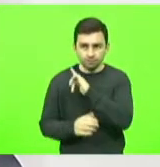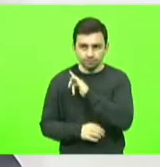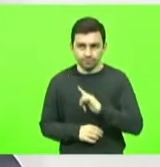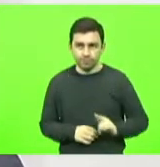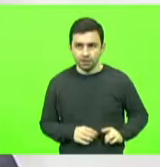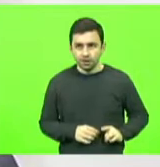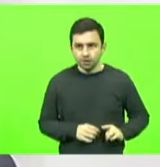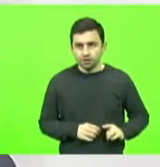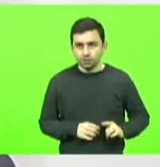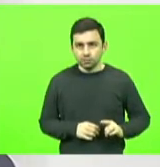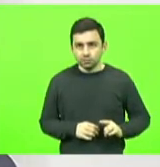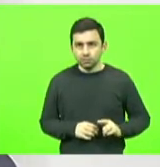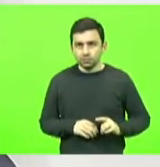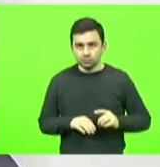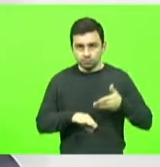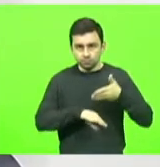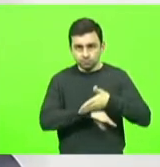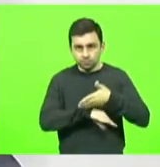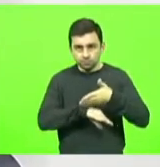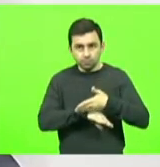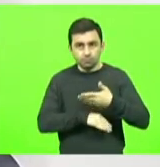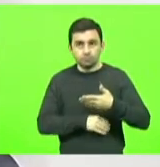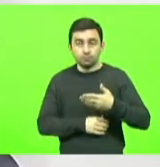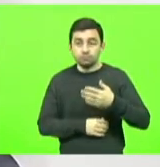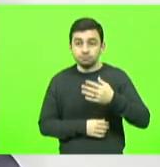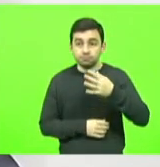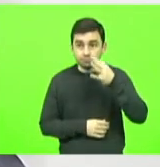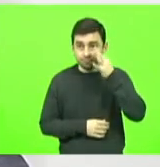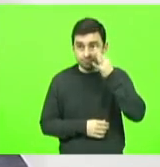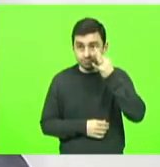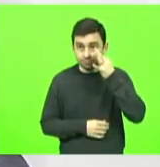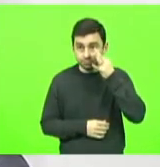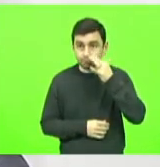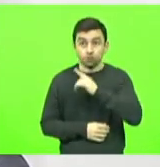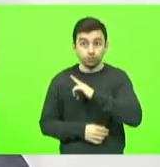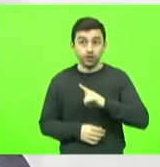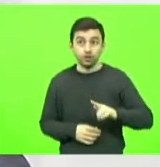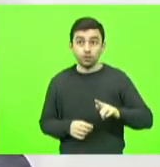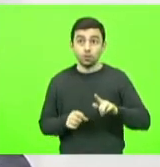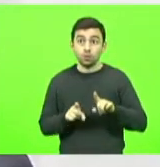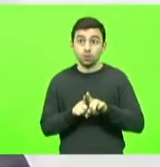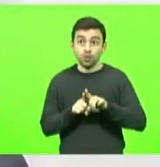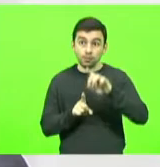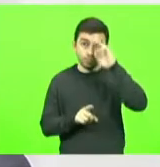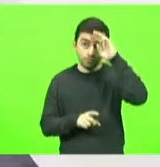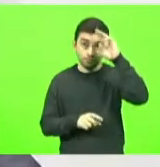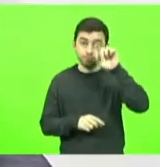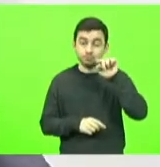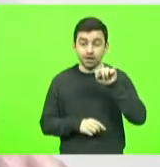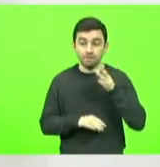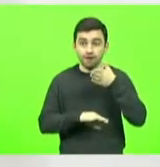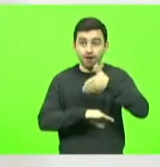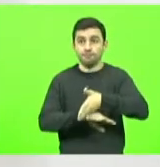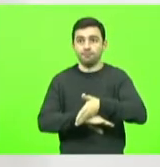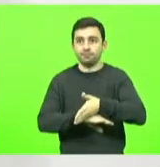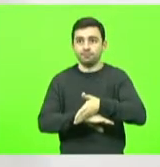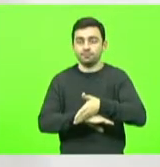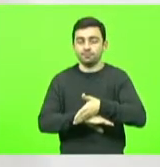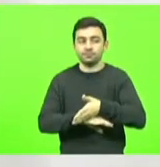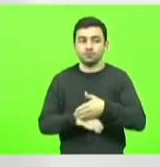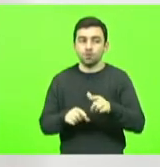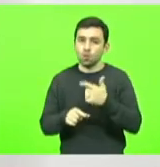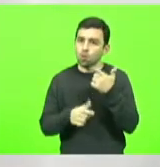inclusive com a participação e com a presença do governador Carlos Moisés e demais